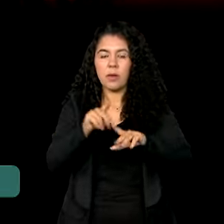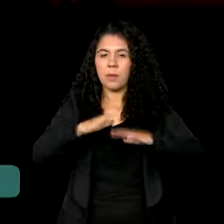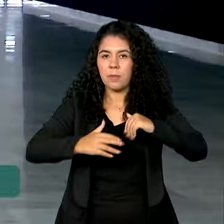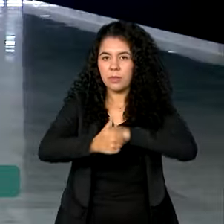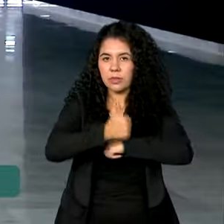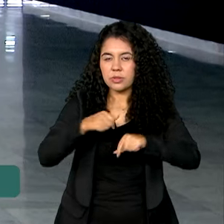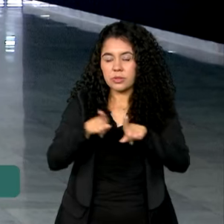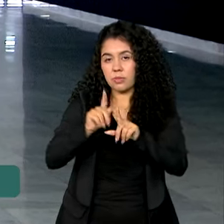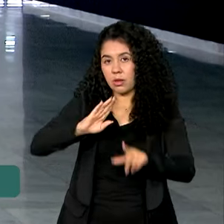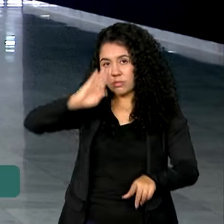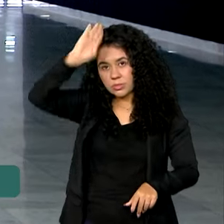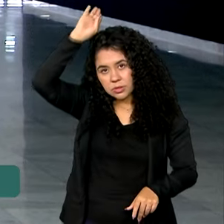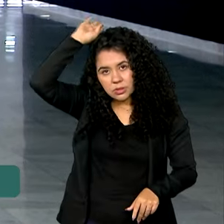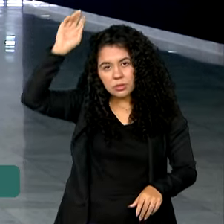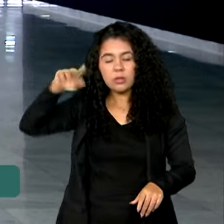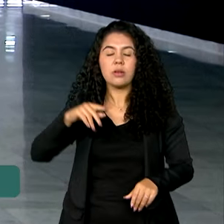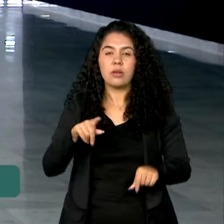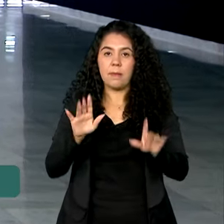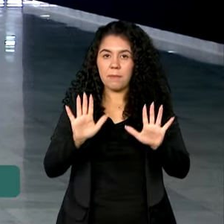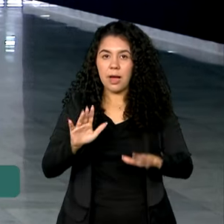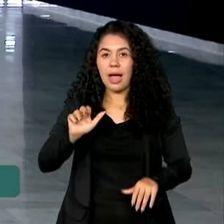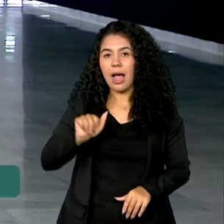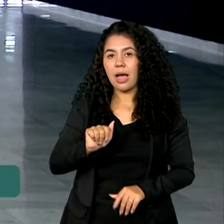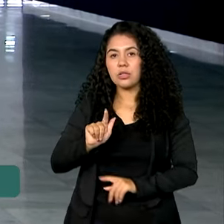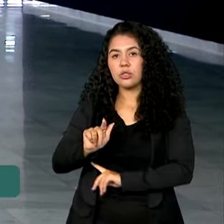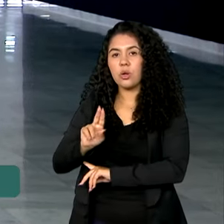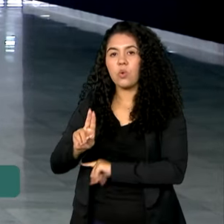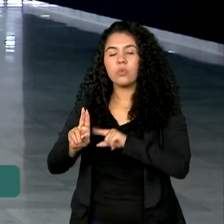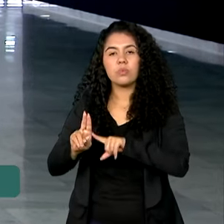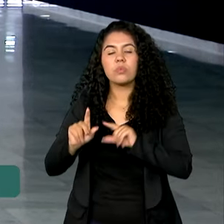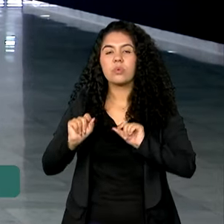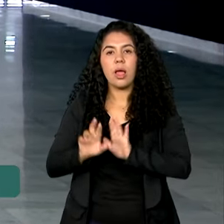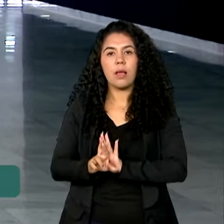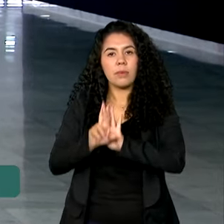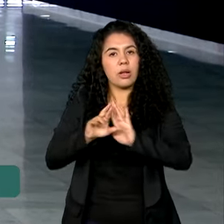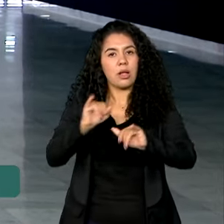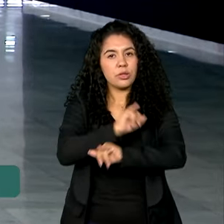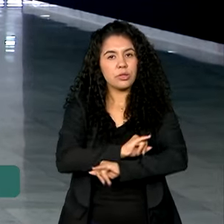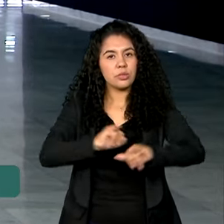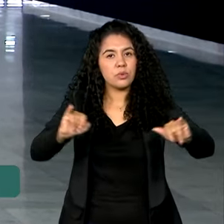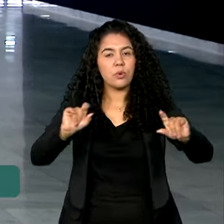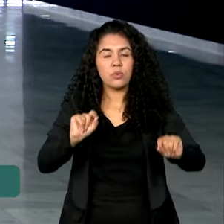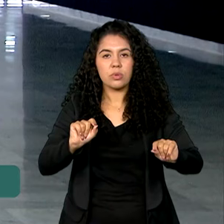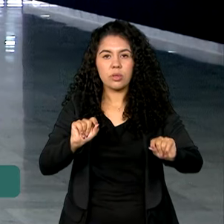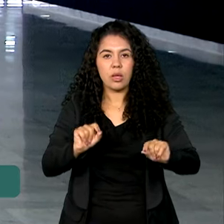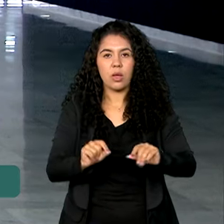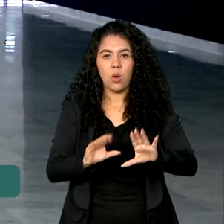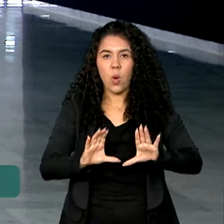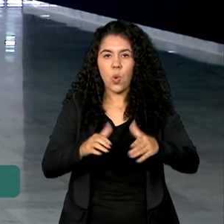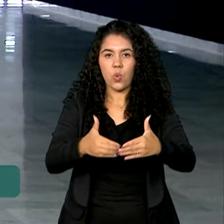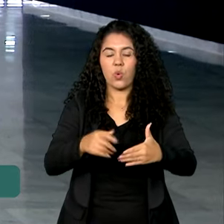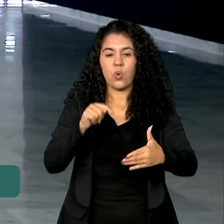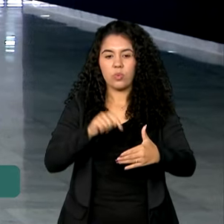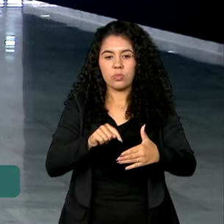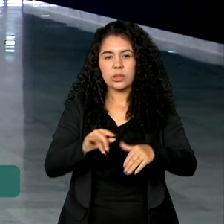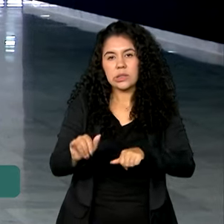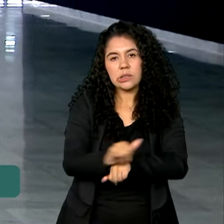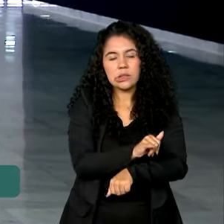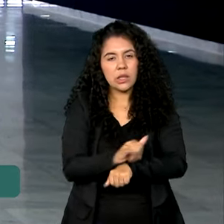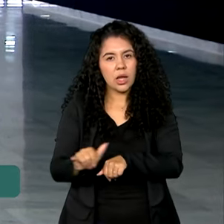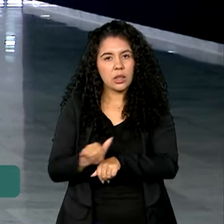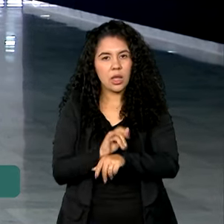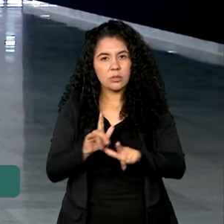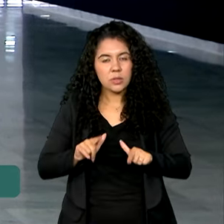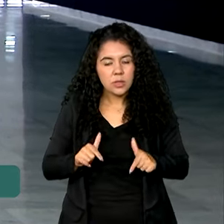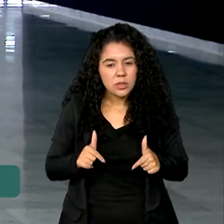Federal. Já a Advocacia Geral da União anunciou a criação do Grupo de Enfrentamento Estratégico aos